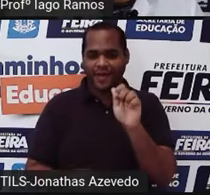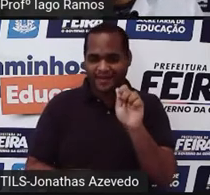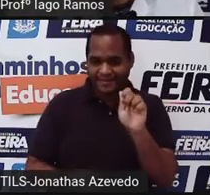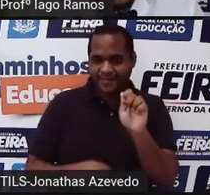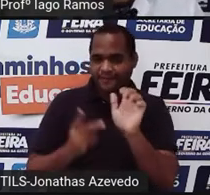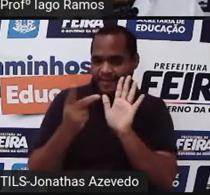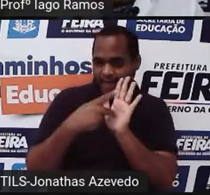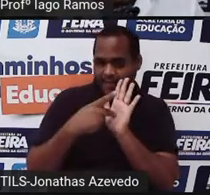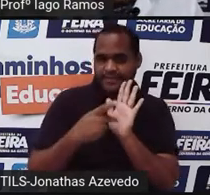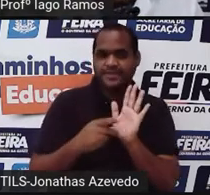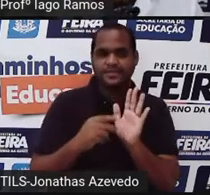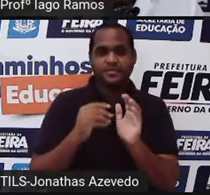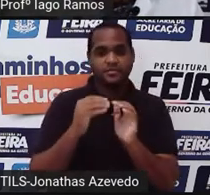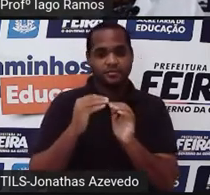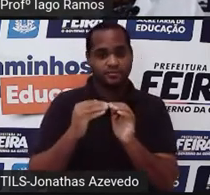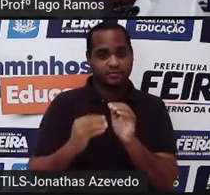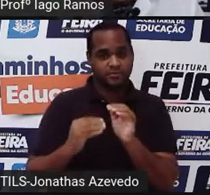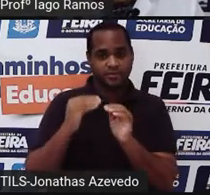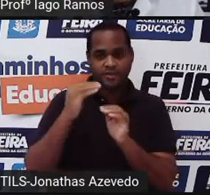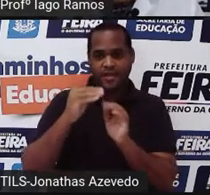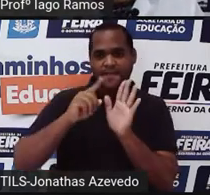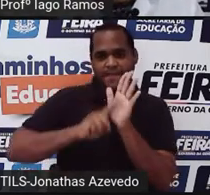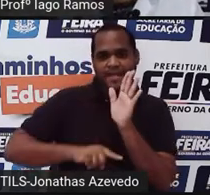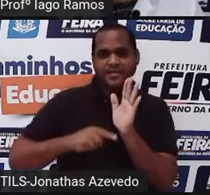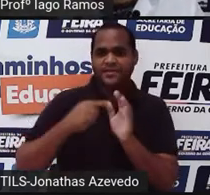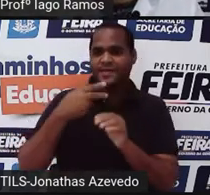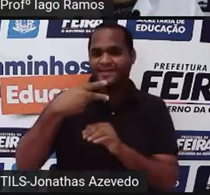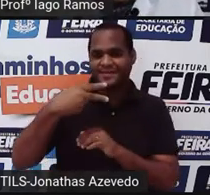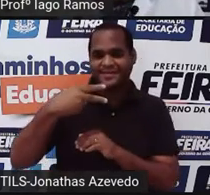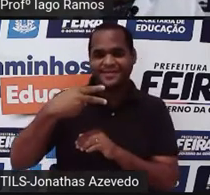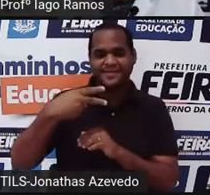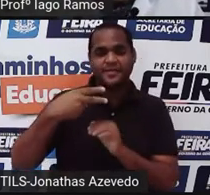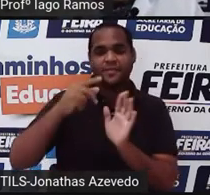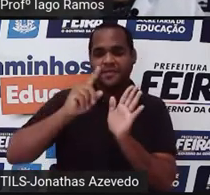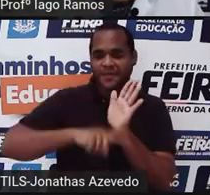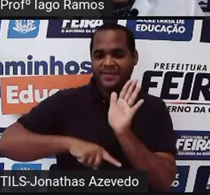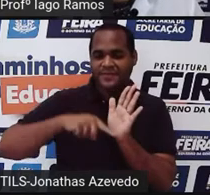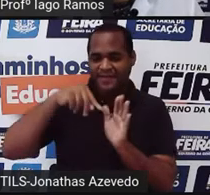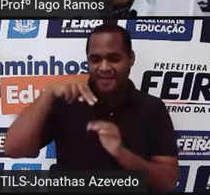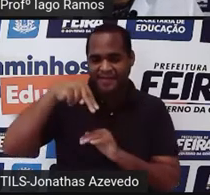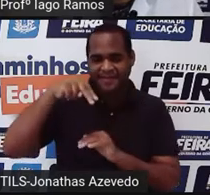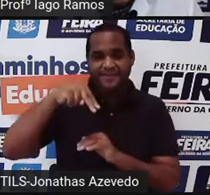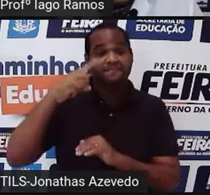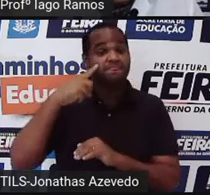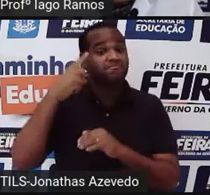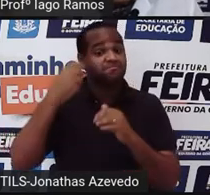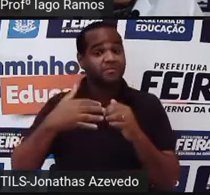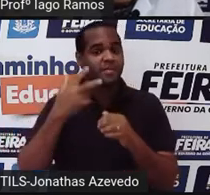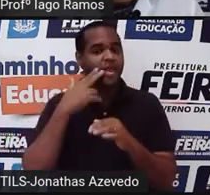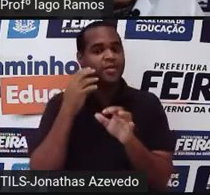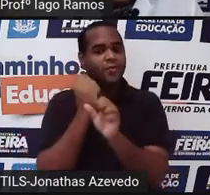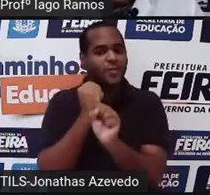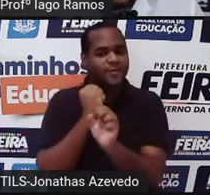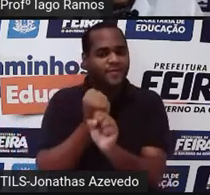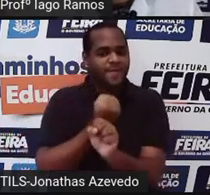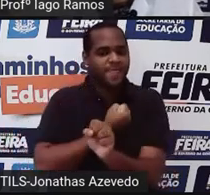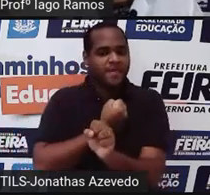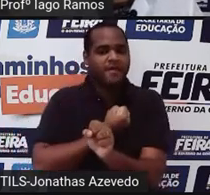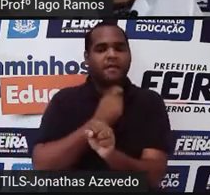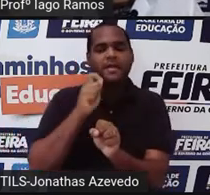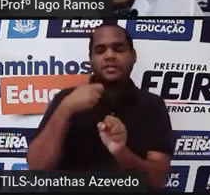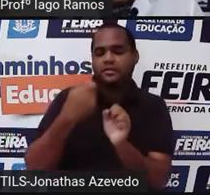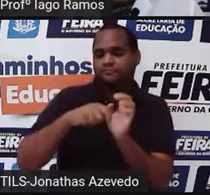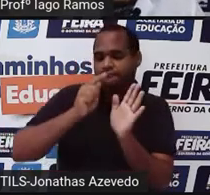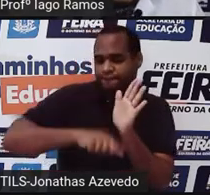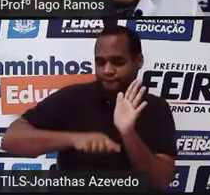real, elevado ao menos N. Esse N aí, ele representa um número inteiro, só que vai ser um número inteiro negativo.